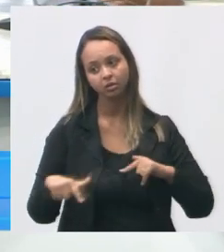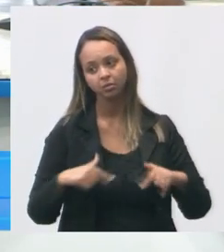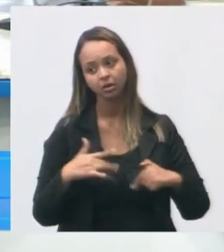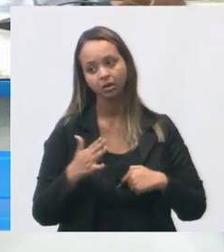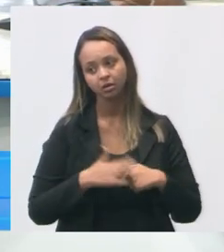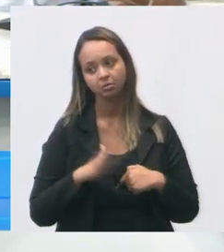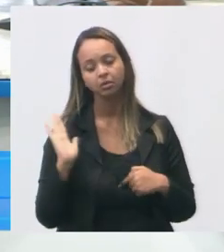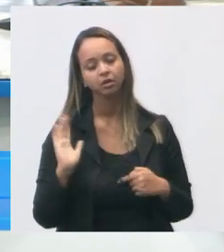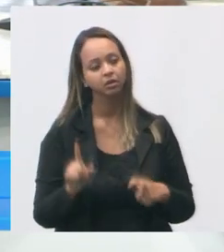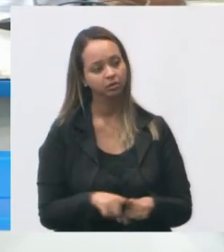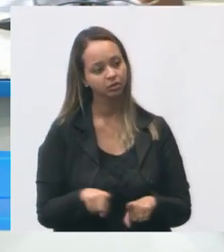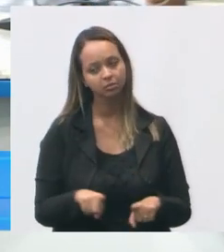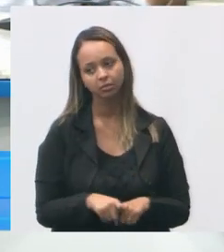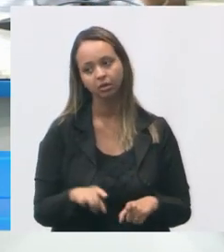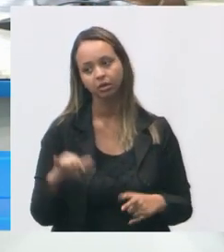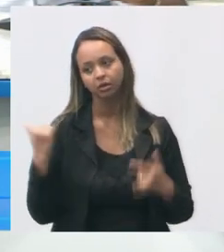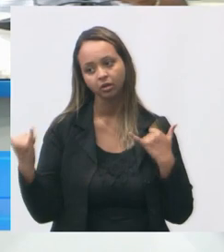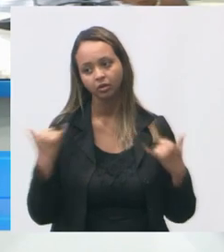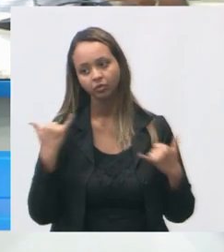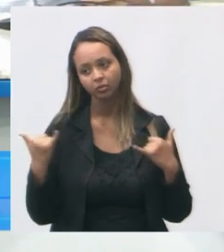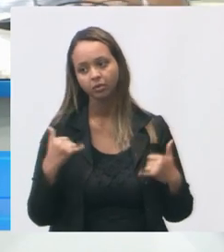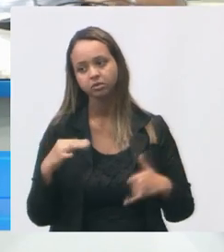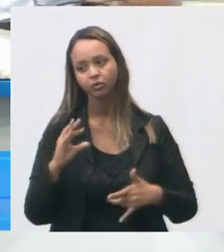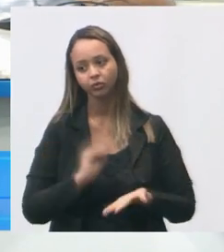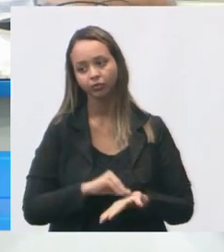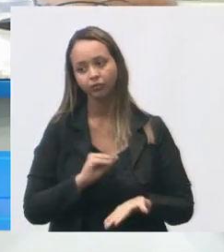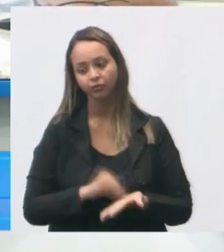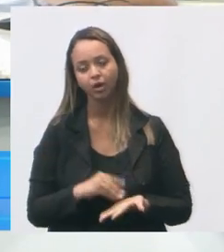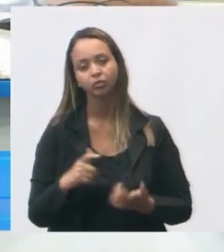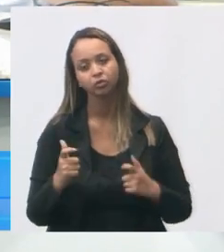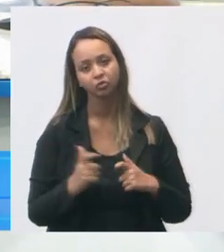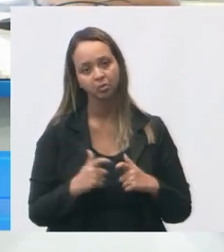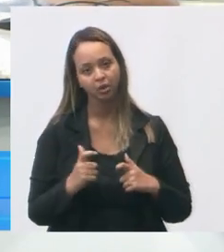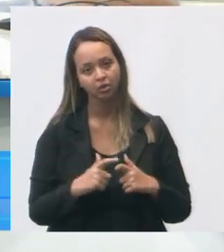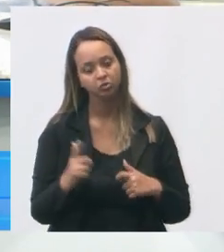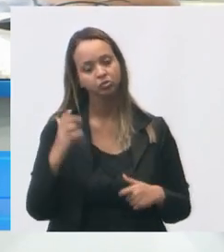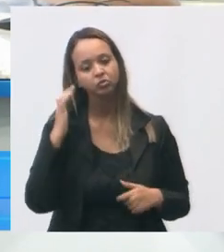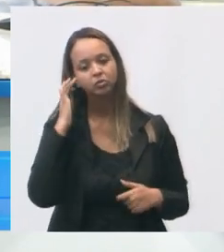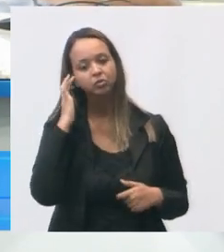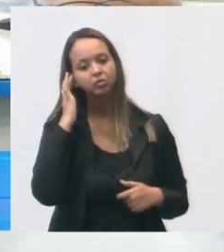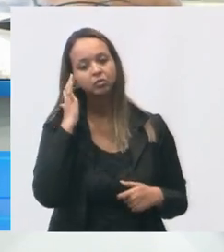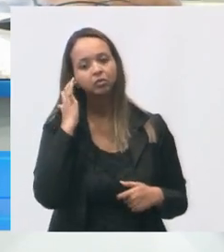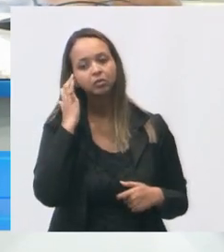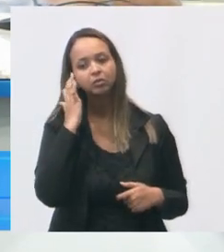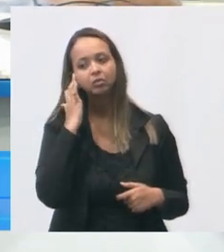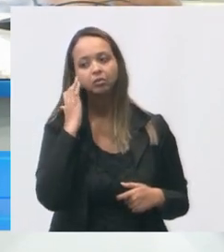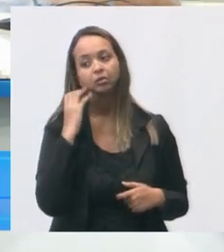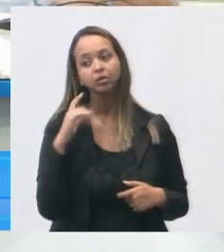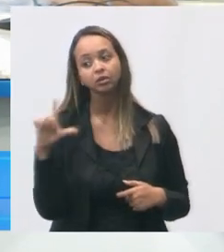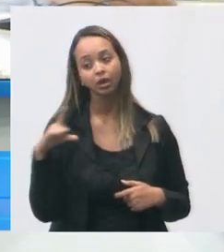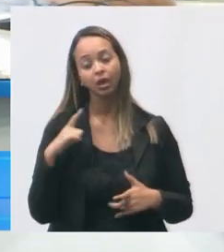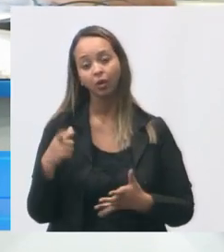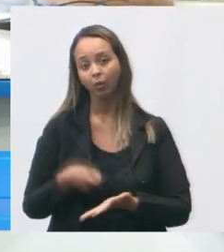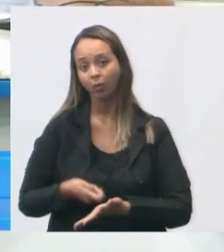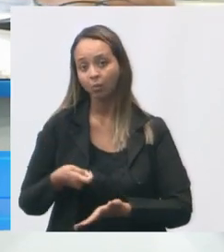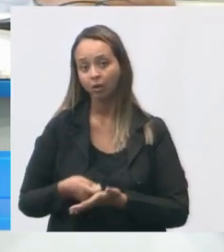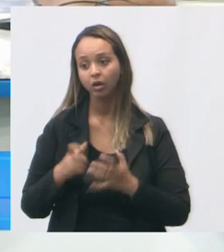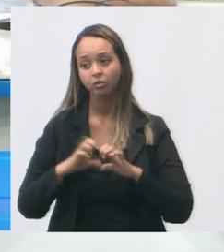essa informação que é o déficit de médico até a cobrança de estrutura se